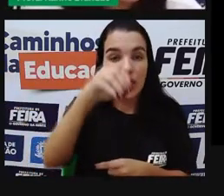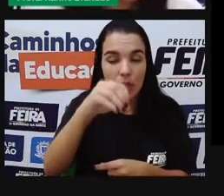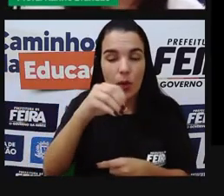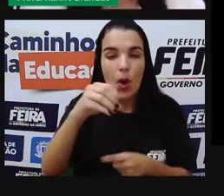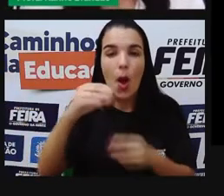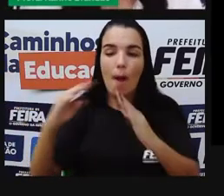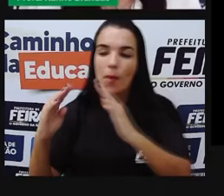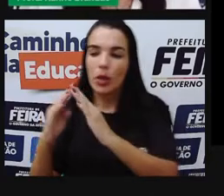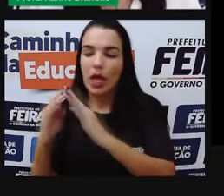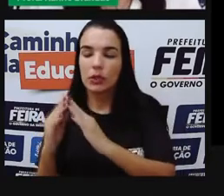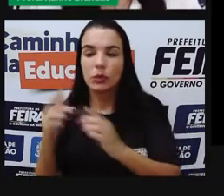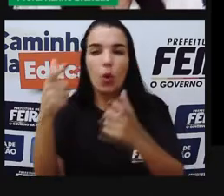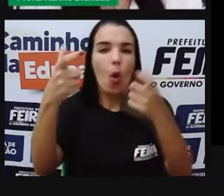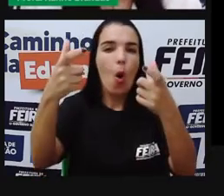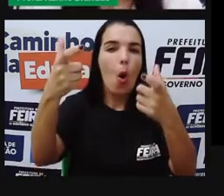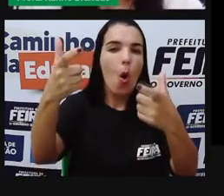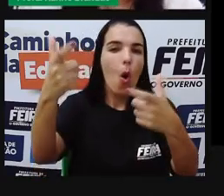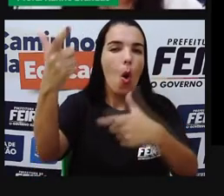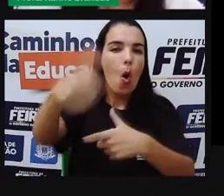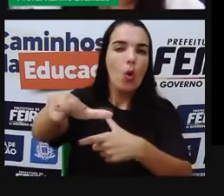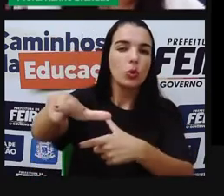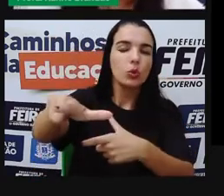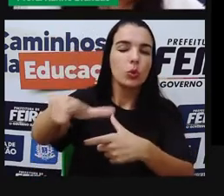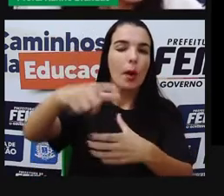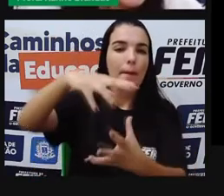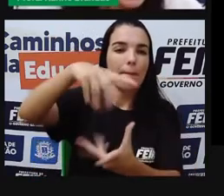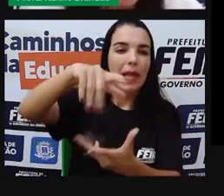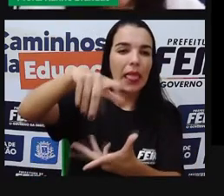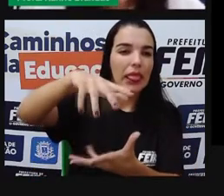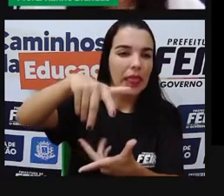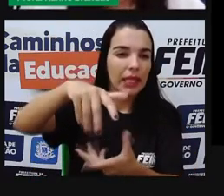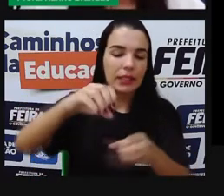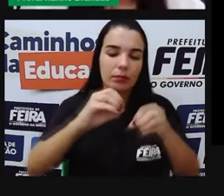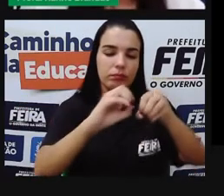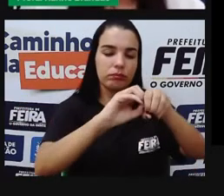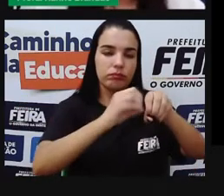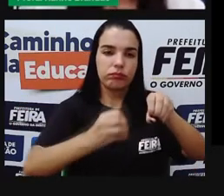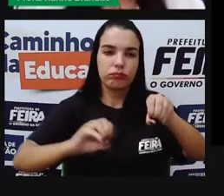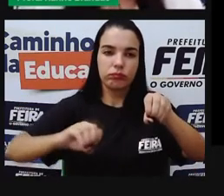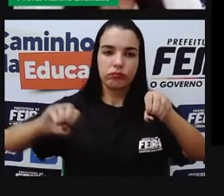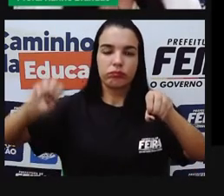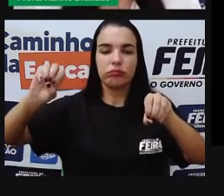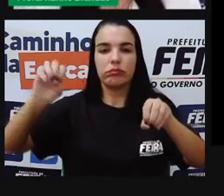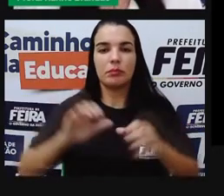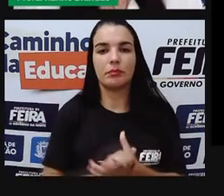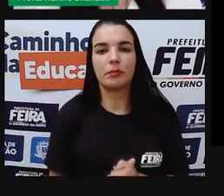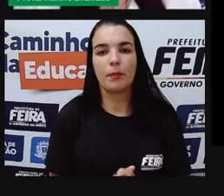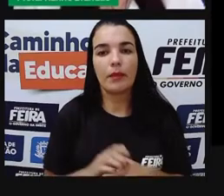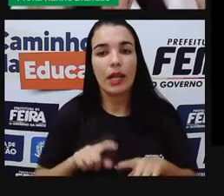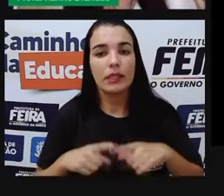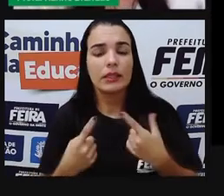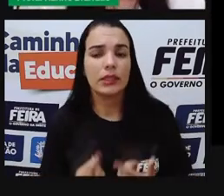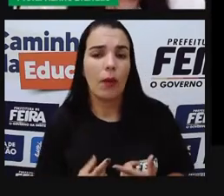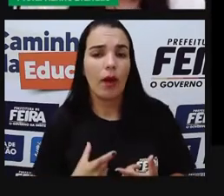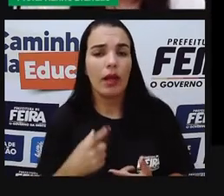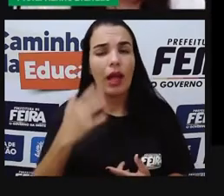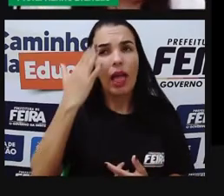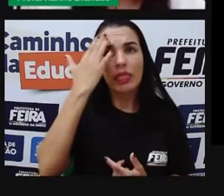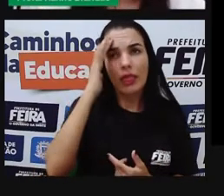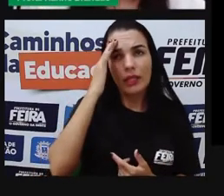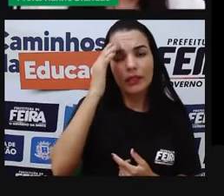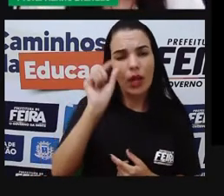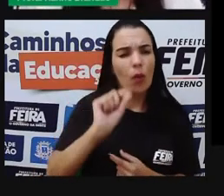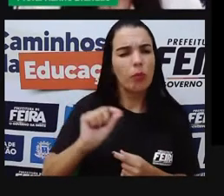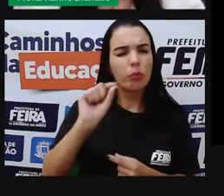falando, a gente precisa se localizar, a gente precisa saber qual é o nosso território. E aí, para a gente entender um pouquinho